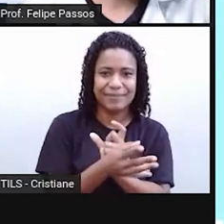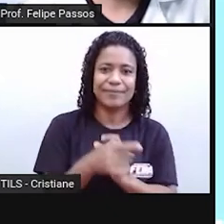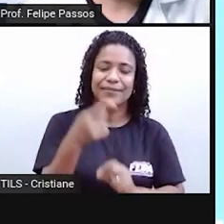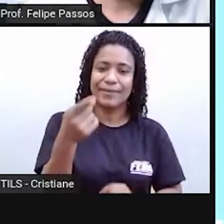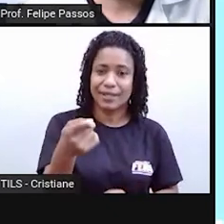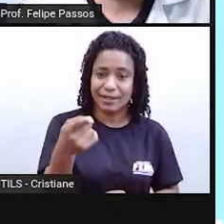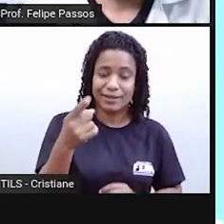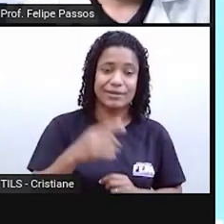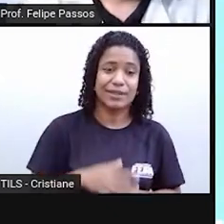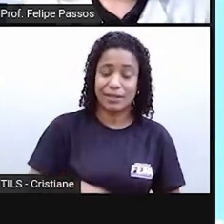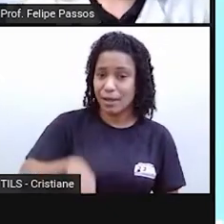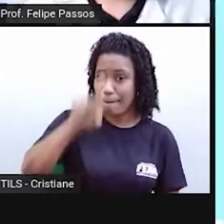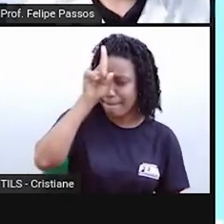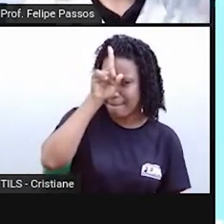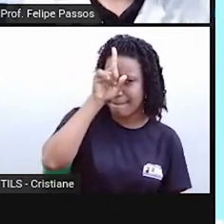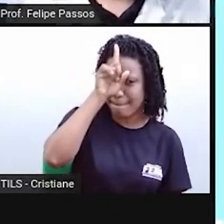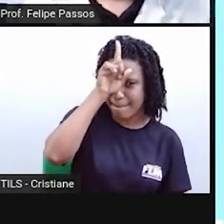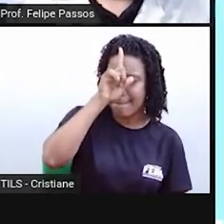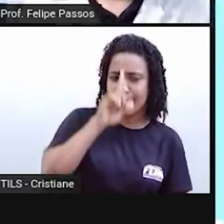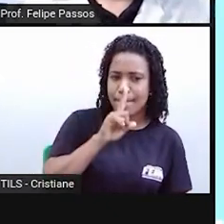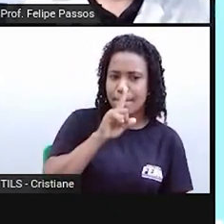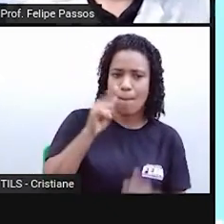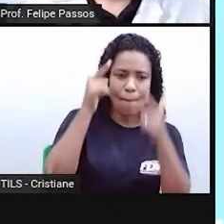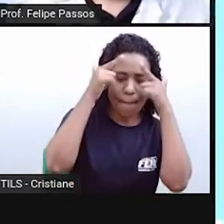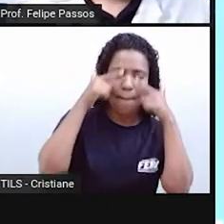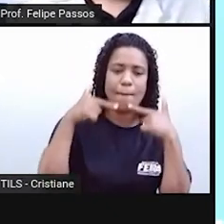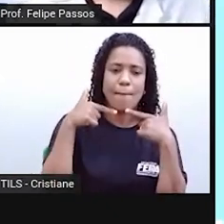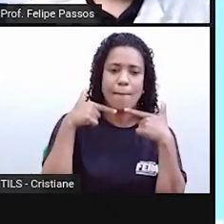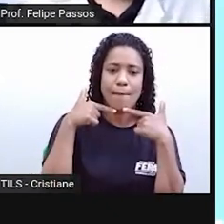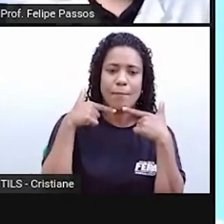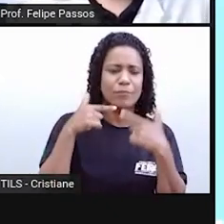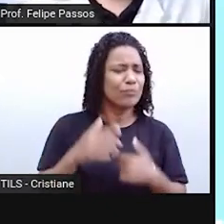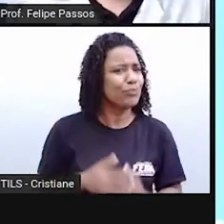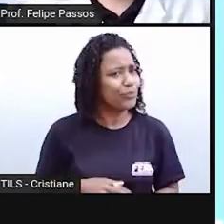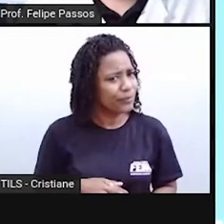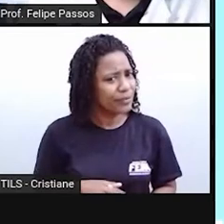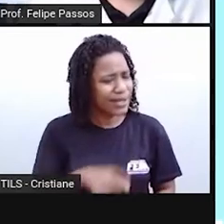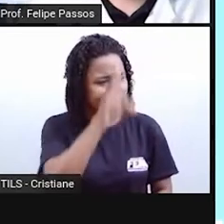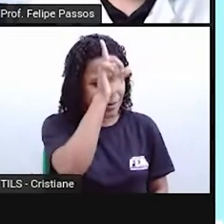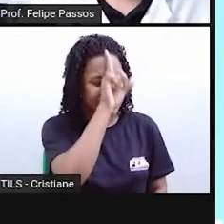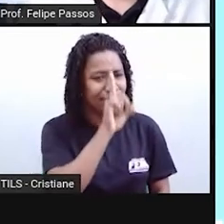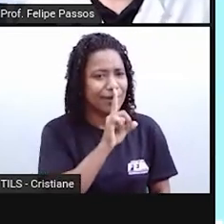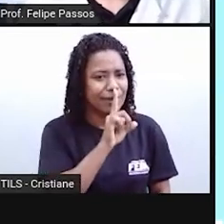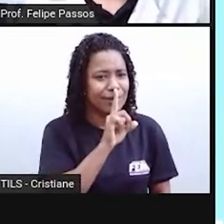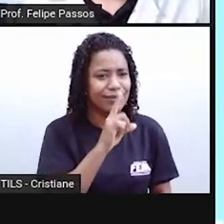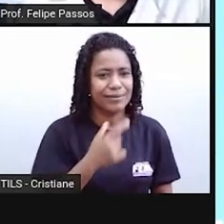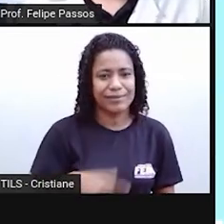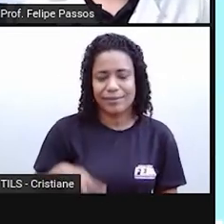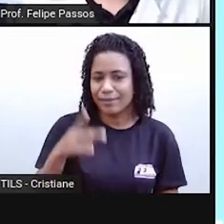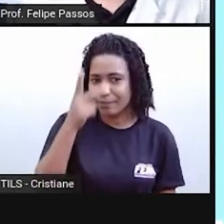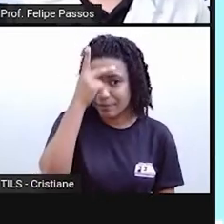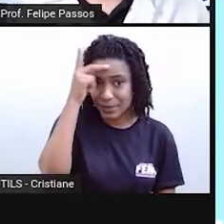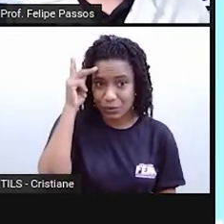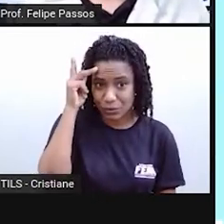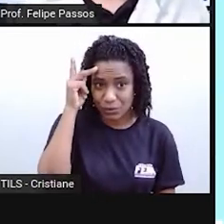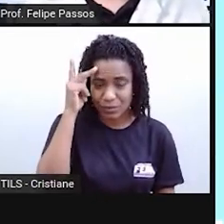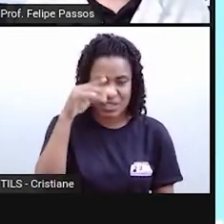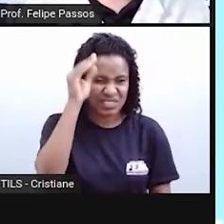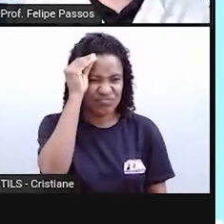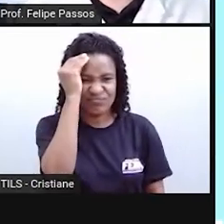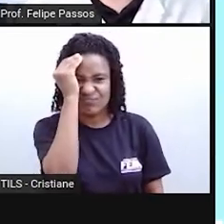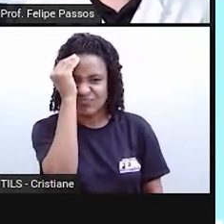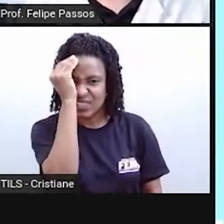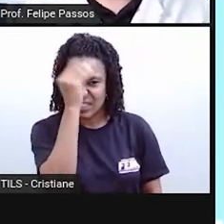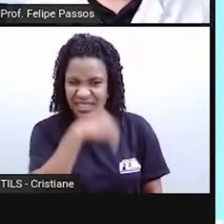Amarelou, amarelar. Amarela é uma cor. Tá, aí a gente usa quando uma pessoa, ela desiste de fazer